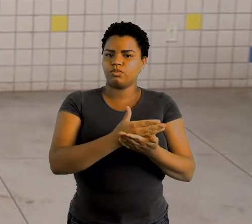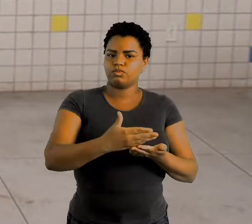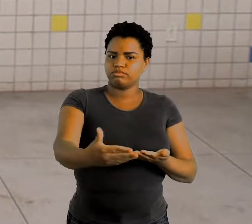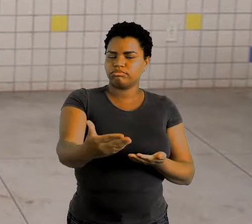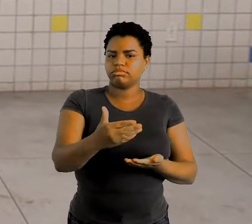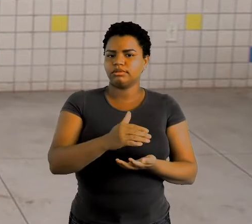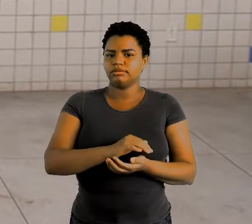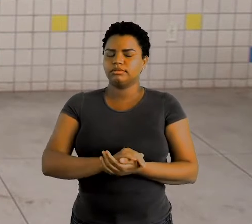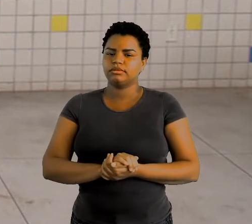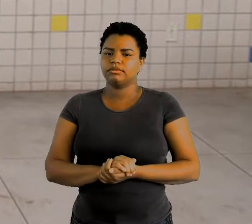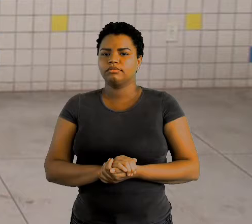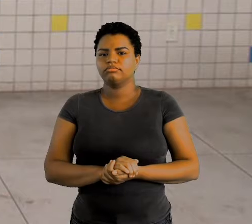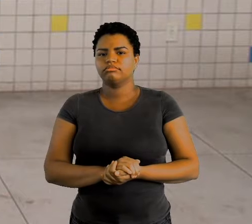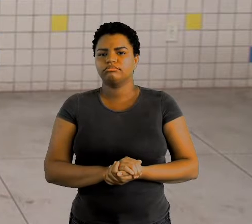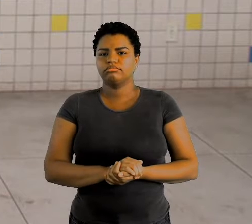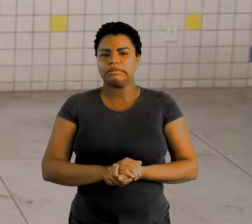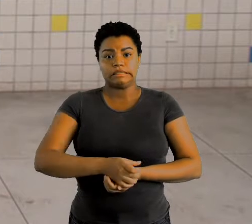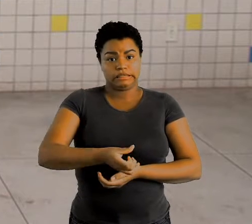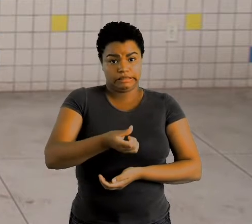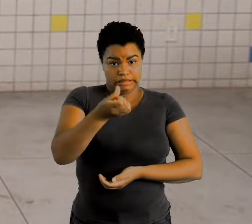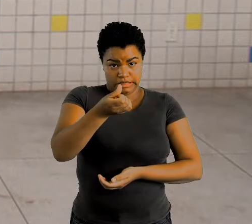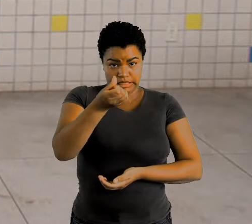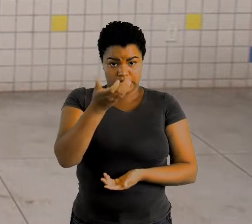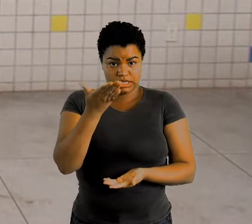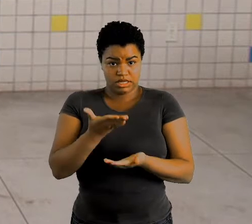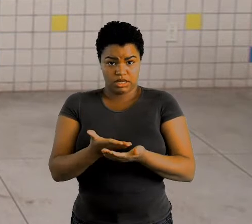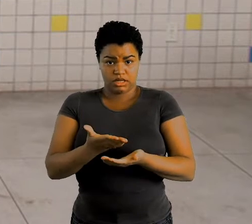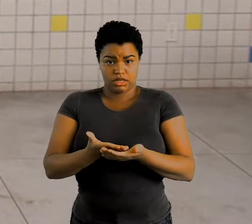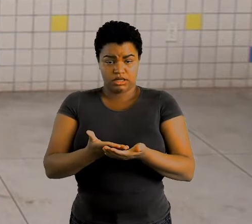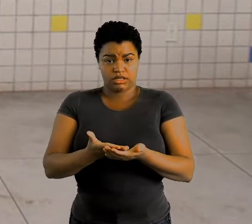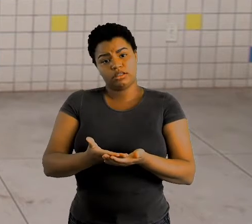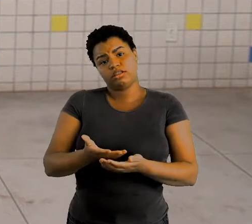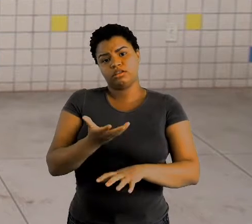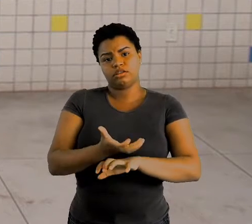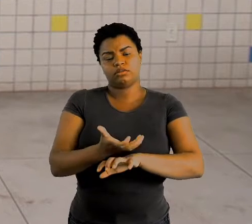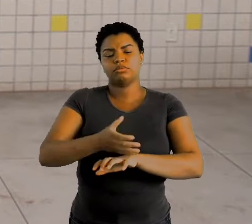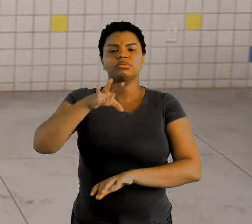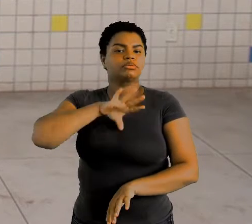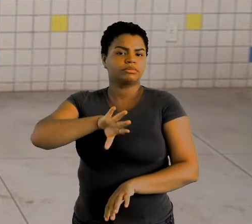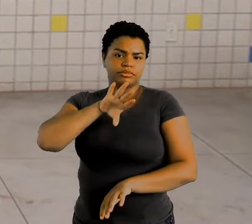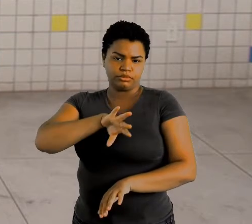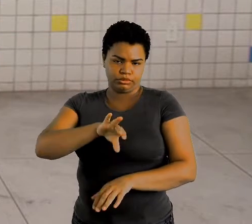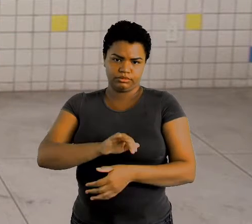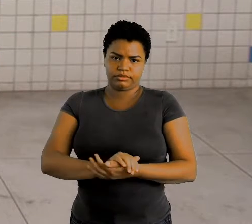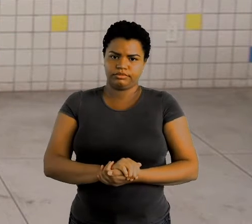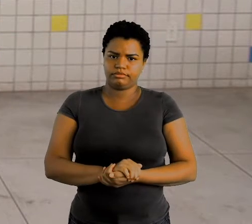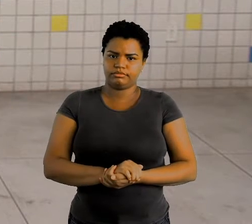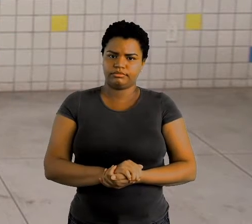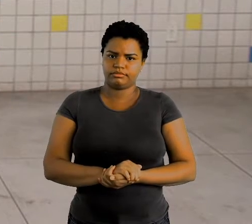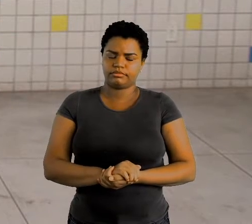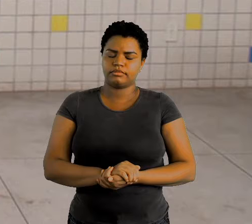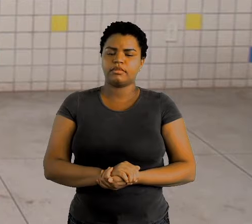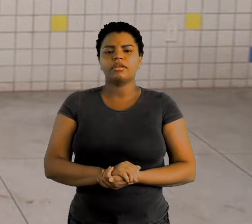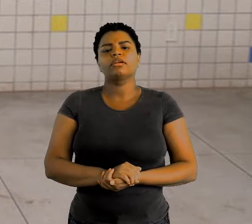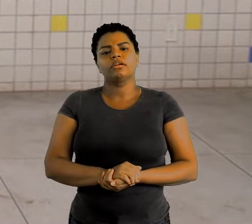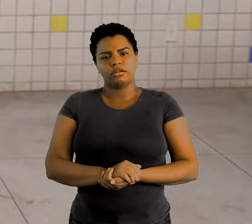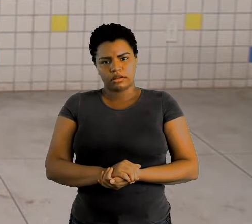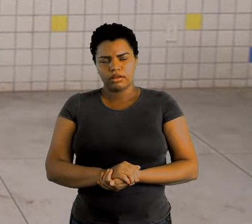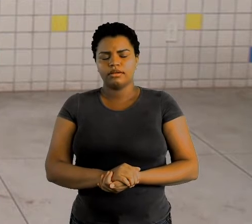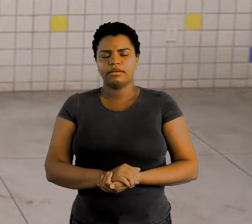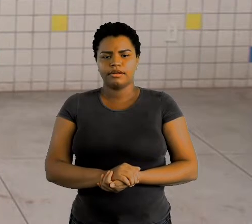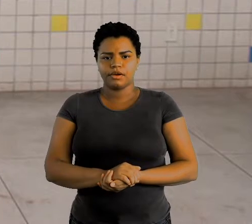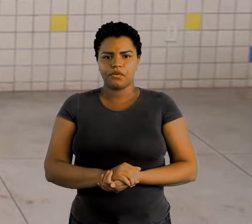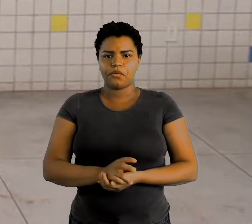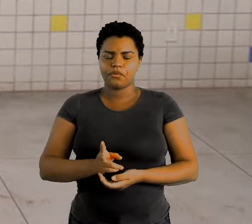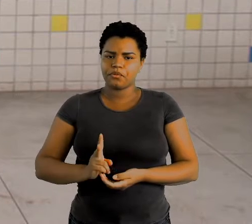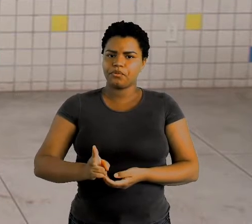nossa sexta aula de língua portuguesa. Nós vamos ainda trabalhar com o conto